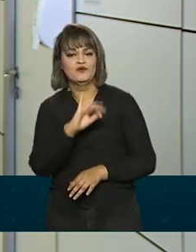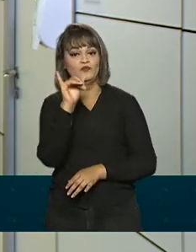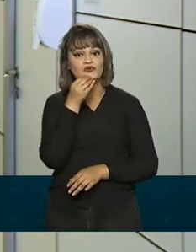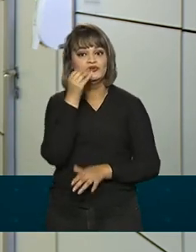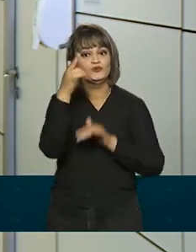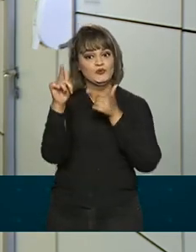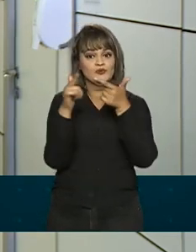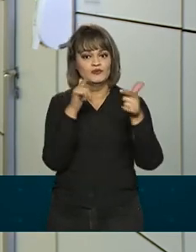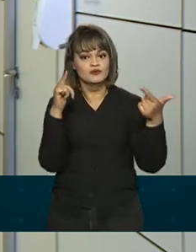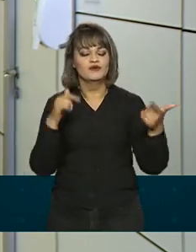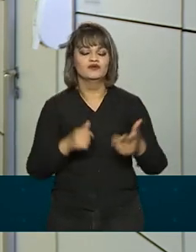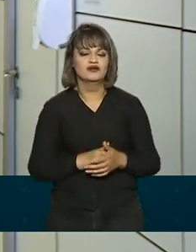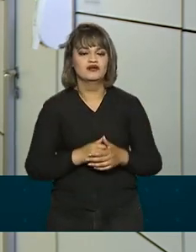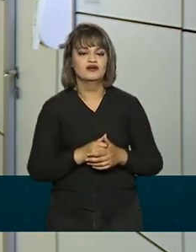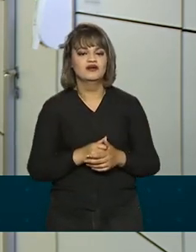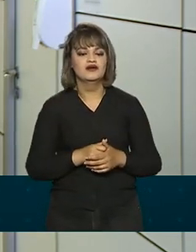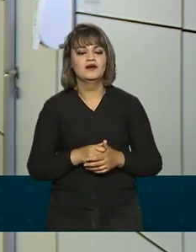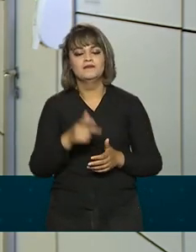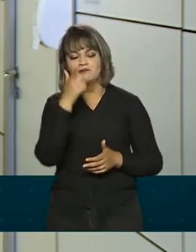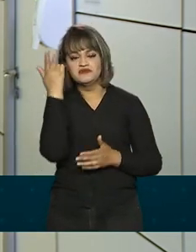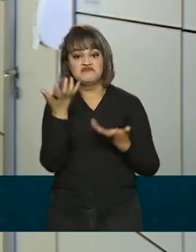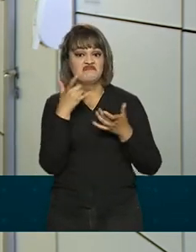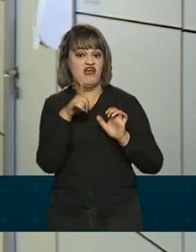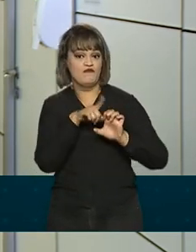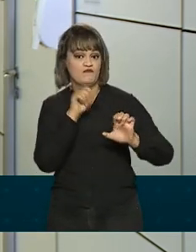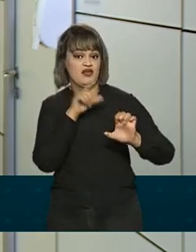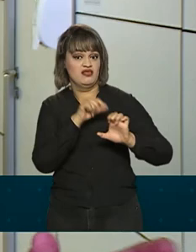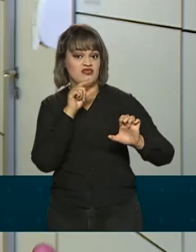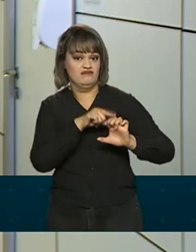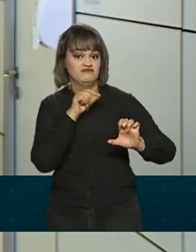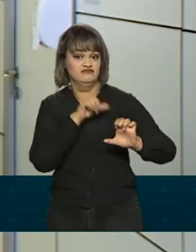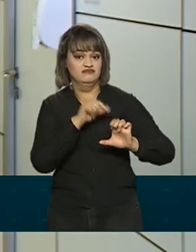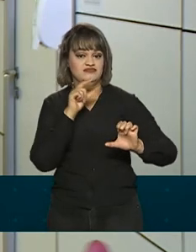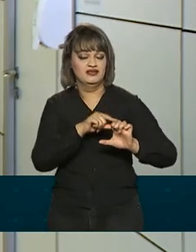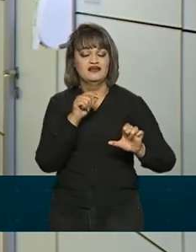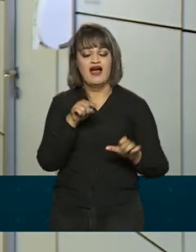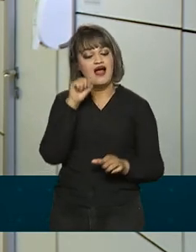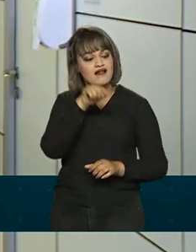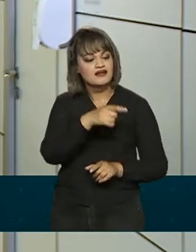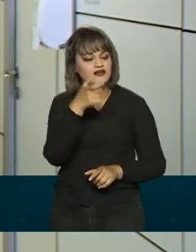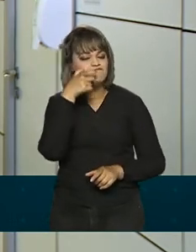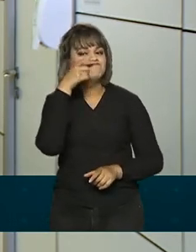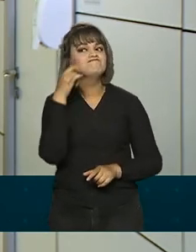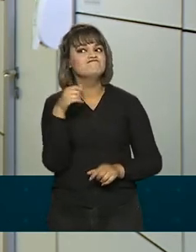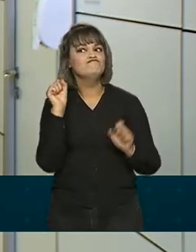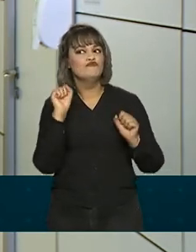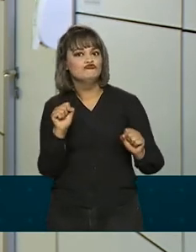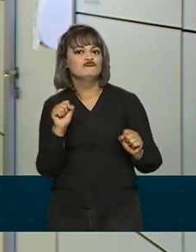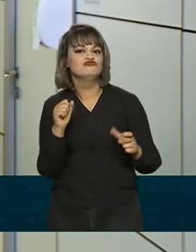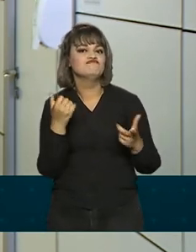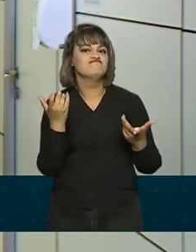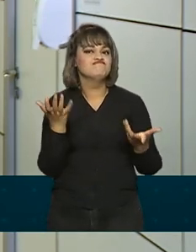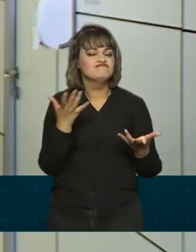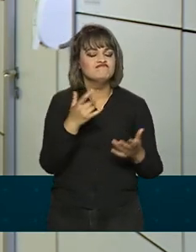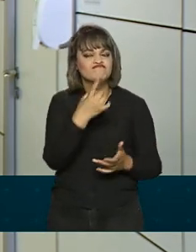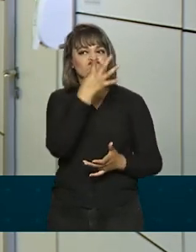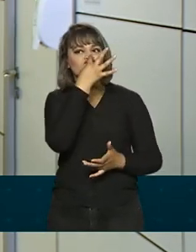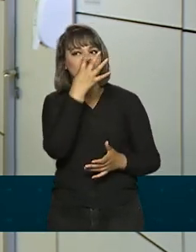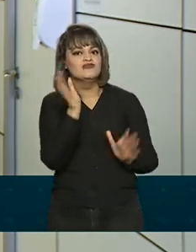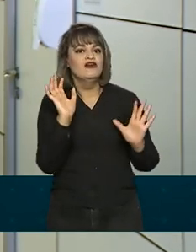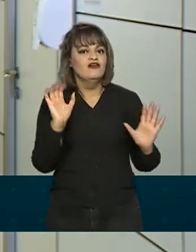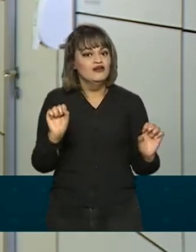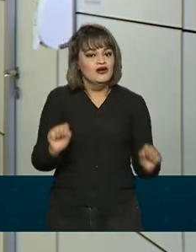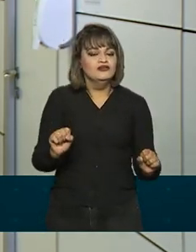interessantes para aqueles que querem empreender, que, ali, de repente, ele consegue achar não só a inspiração,